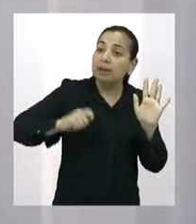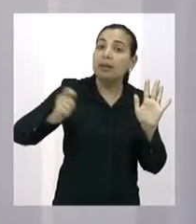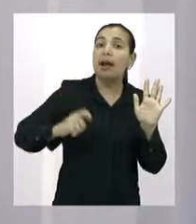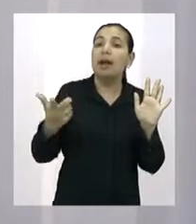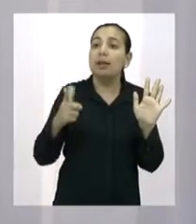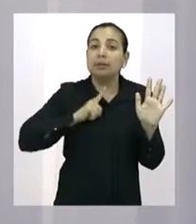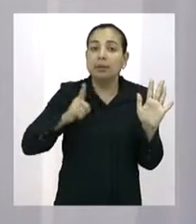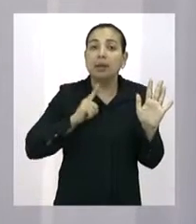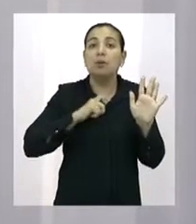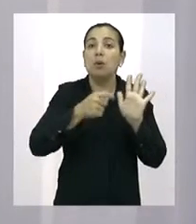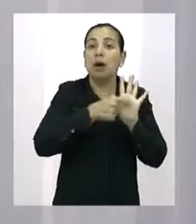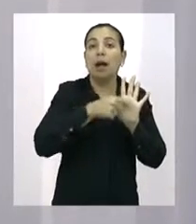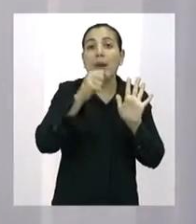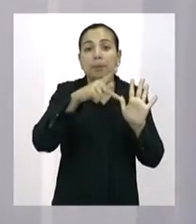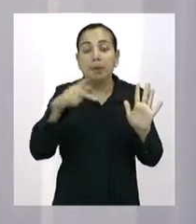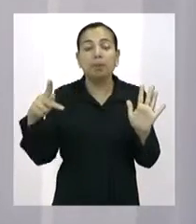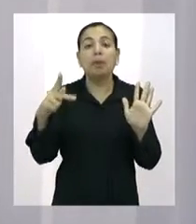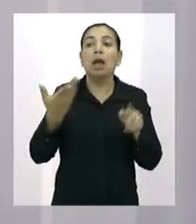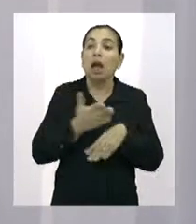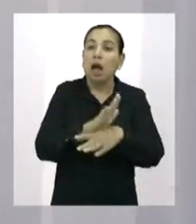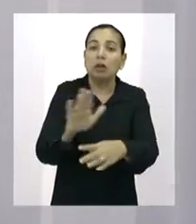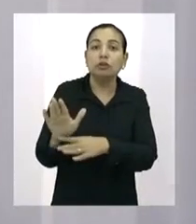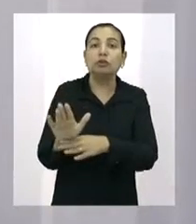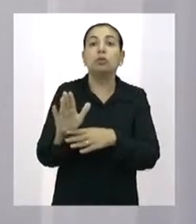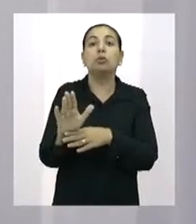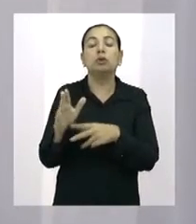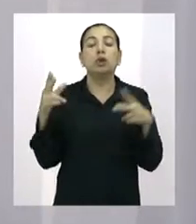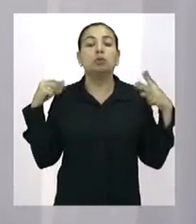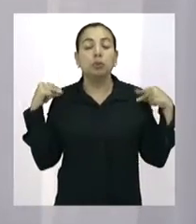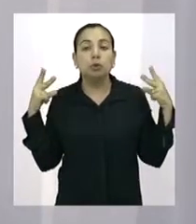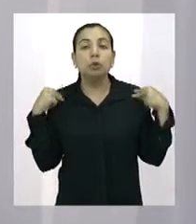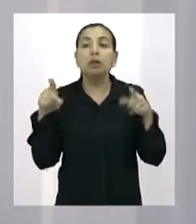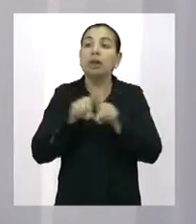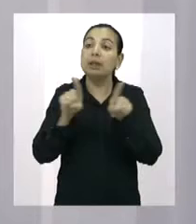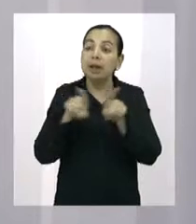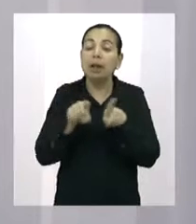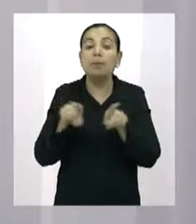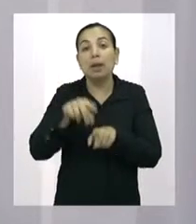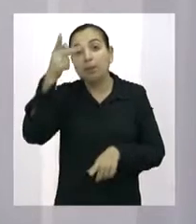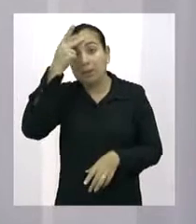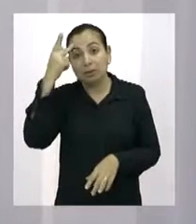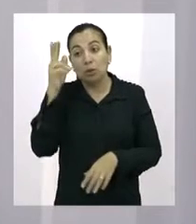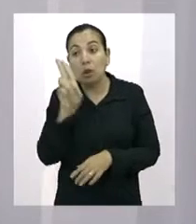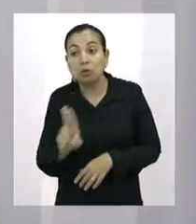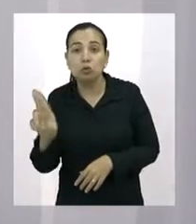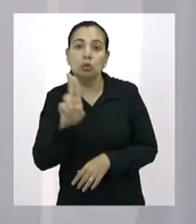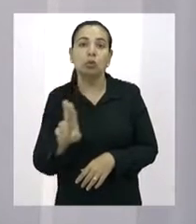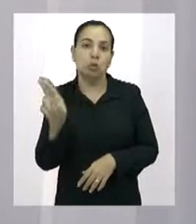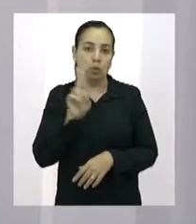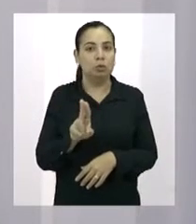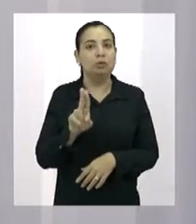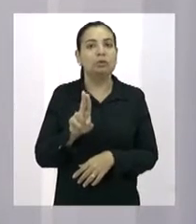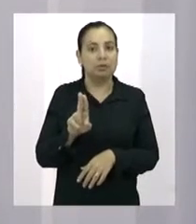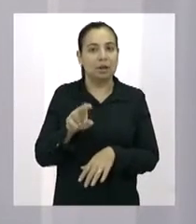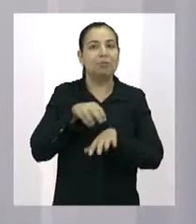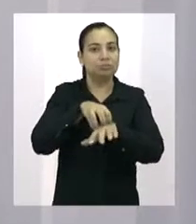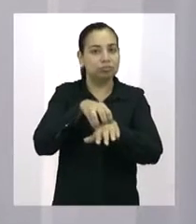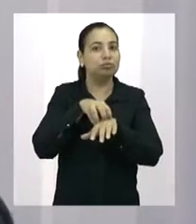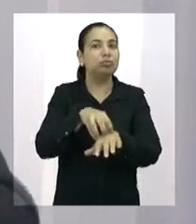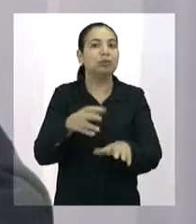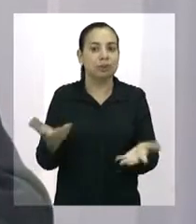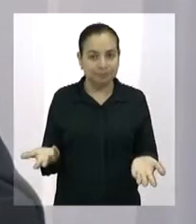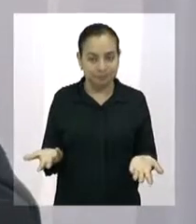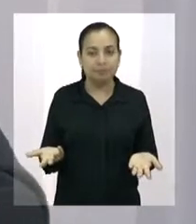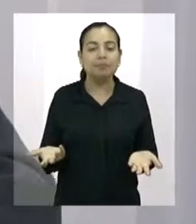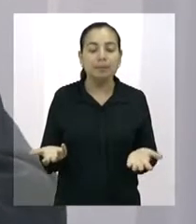aos usuários dos aplicativos. A população, 90, eu acho